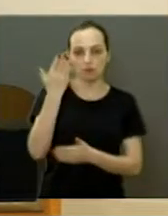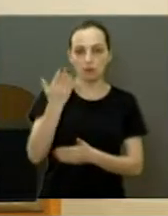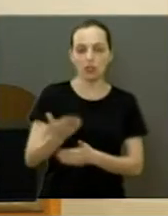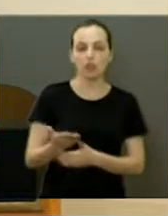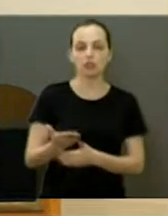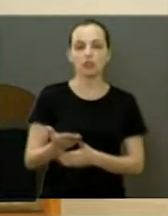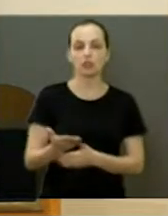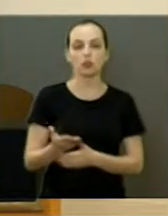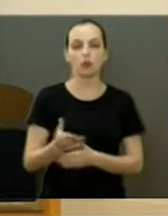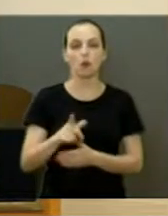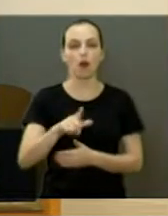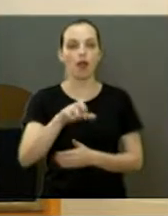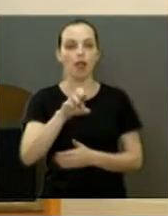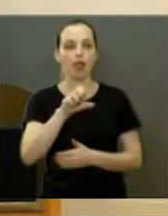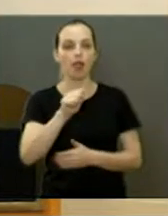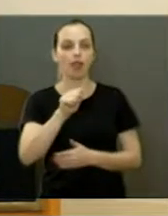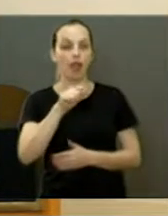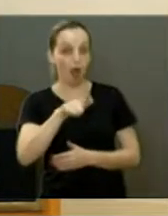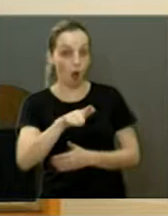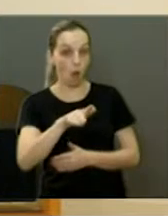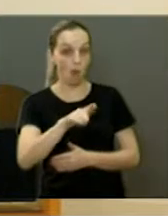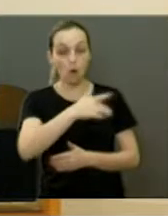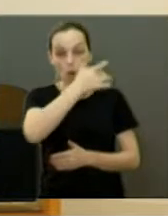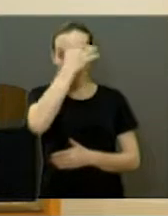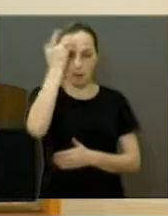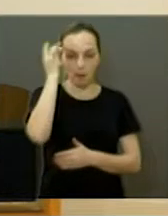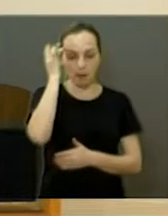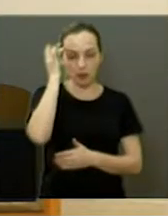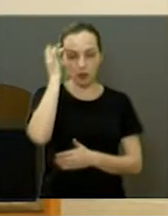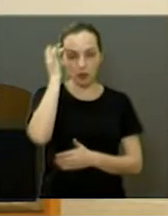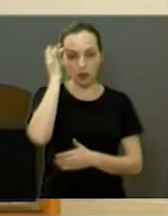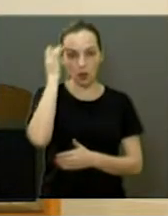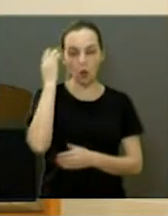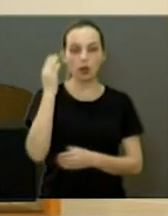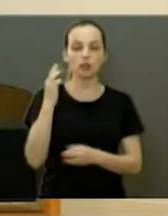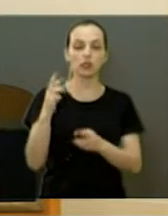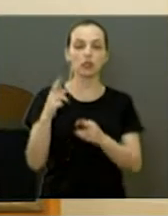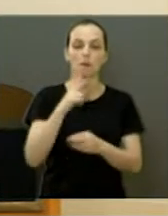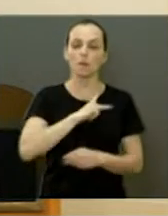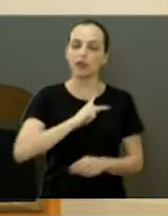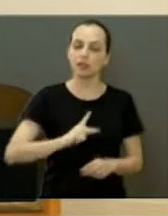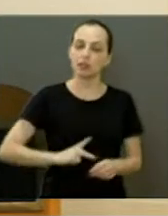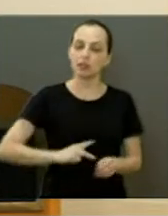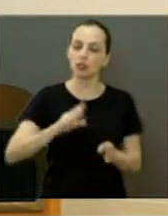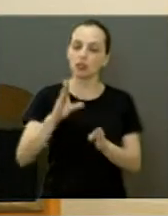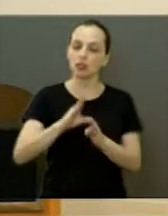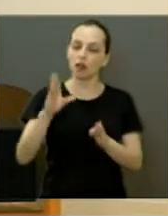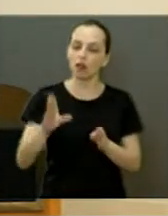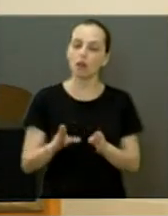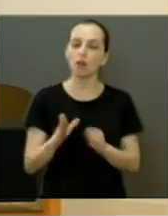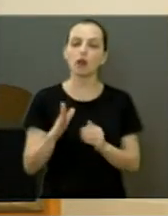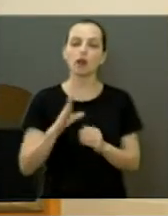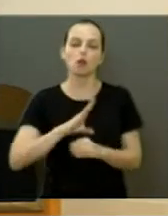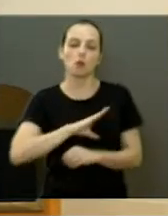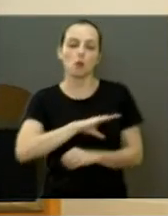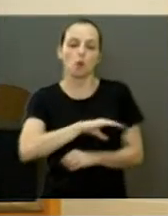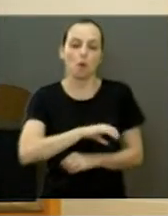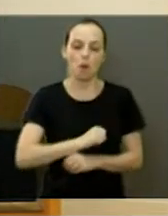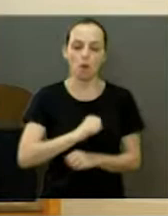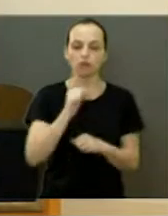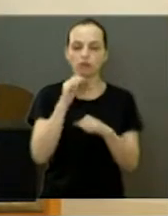lealdade, uma pessoa que preside essa casa com amor, com carinho, com dedicação